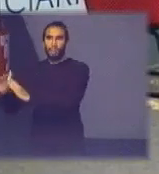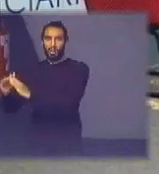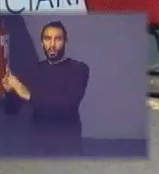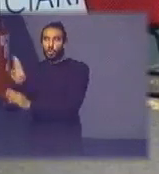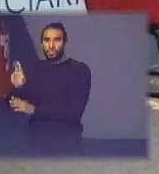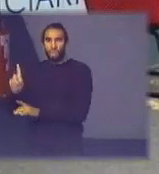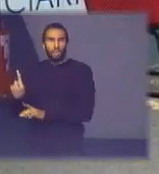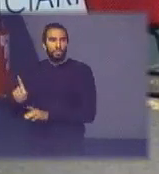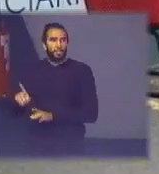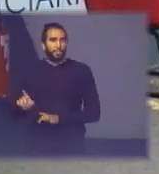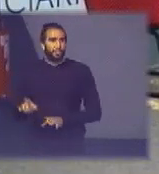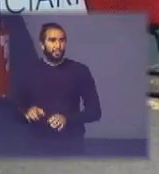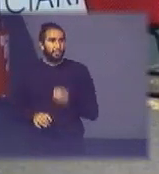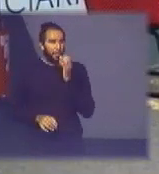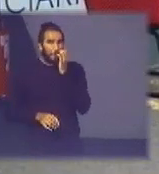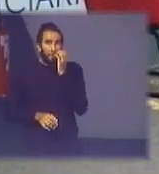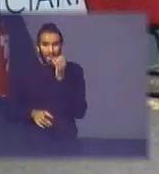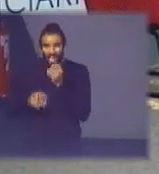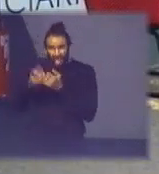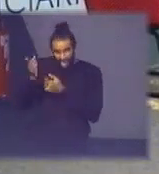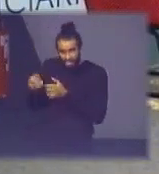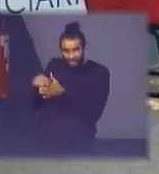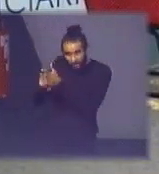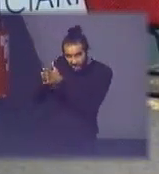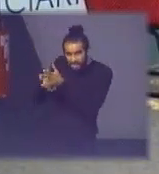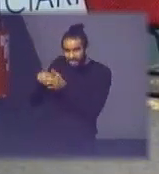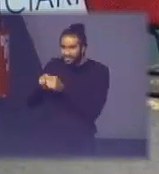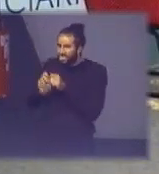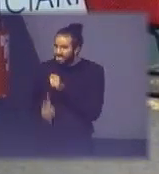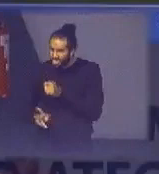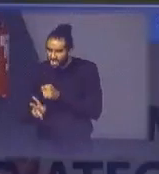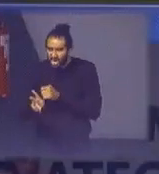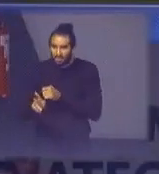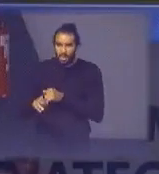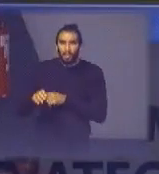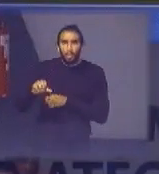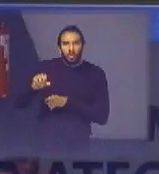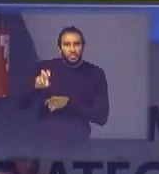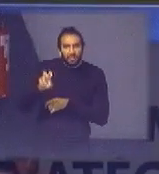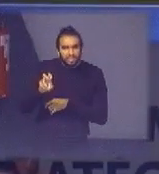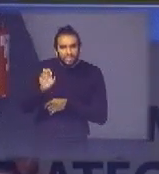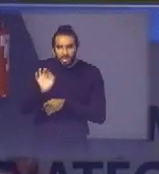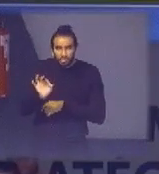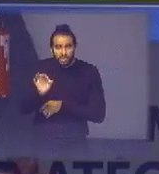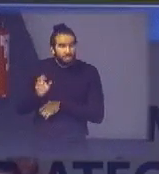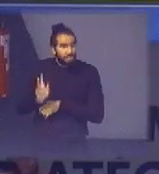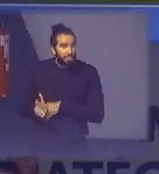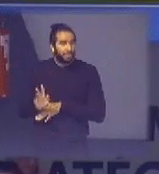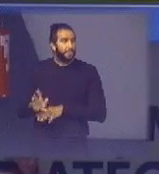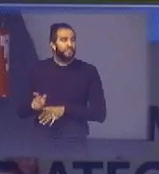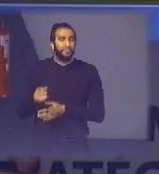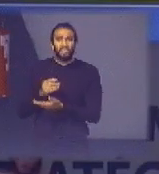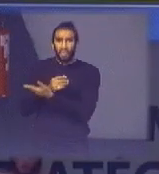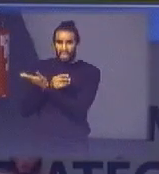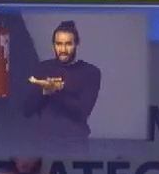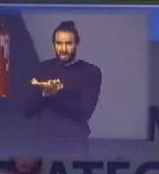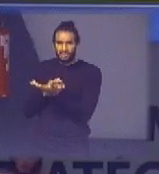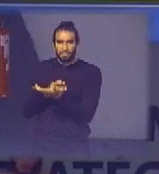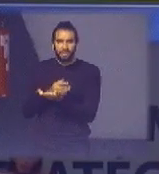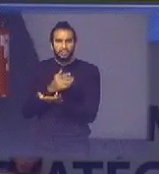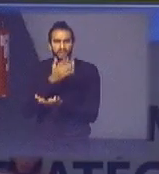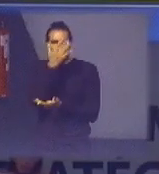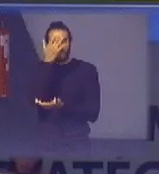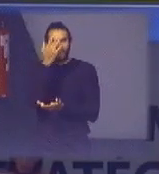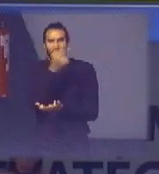essa pesquisa a gente faz sempre em torno de 90 95% da audiência sempre e aí desses quem sabe onde